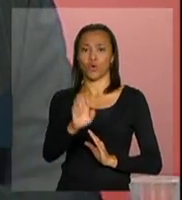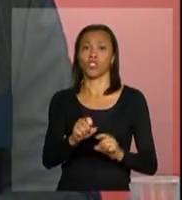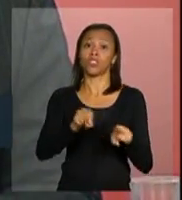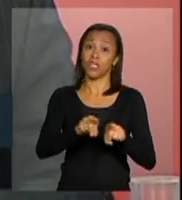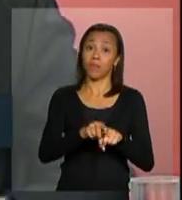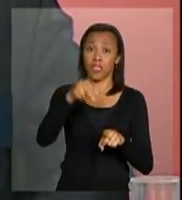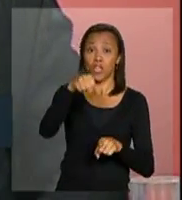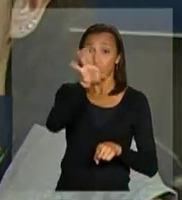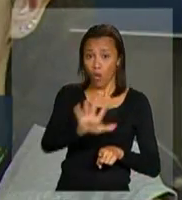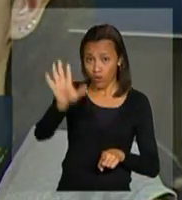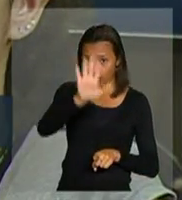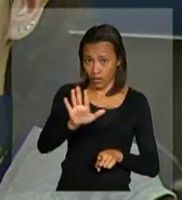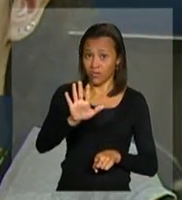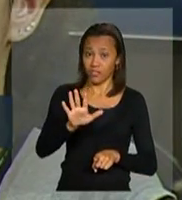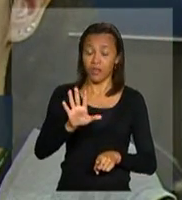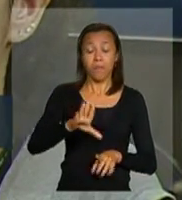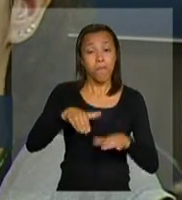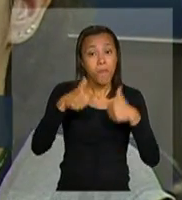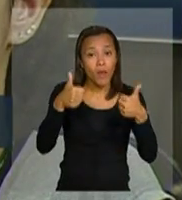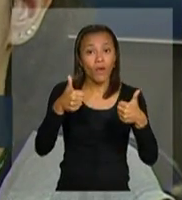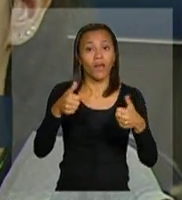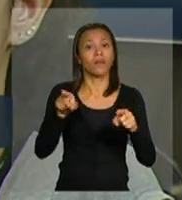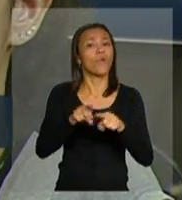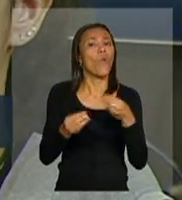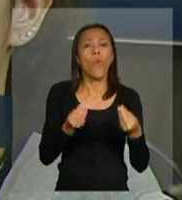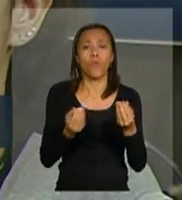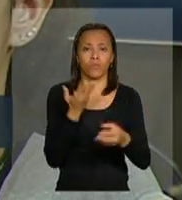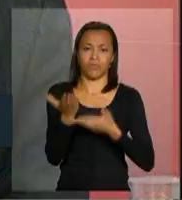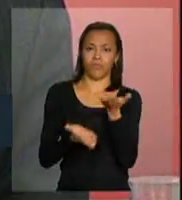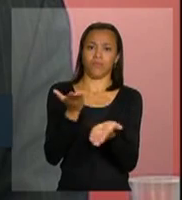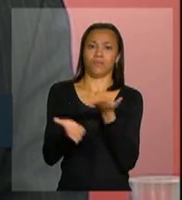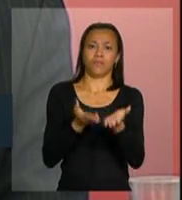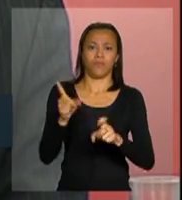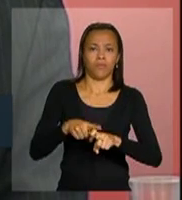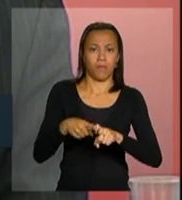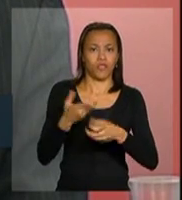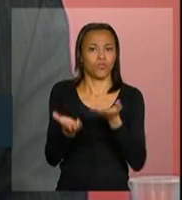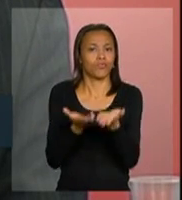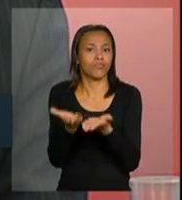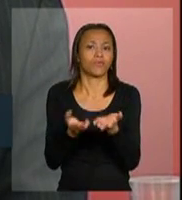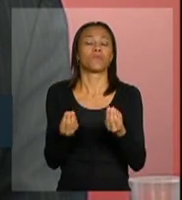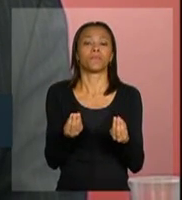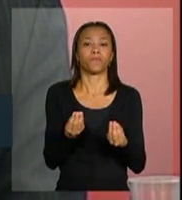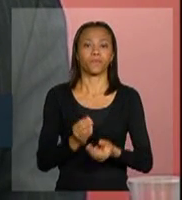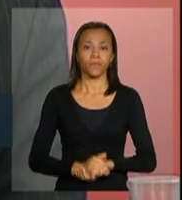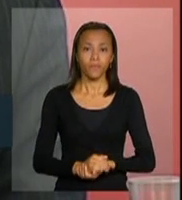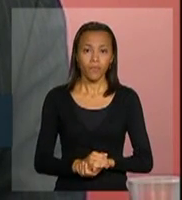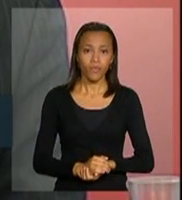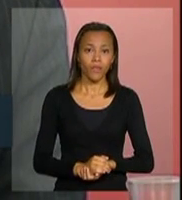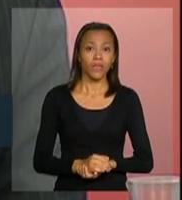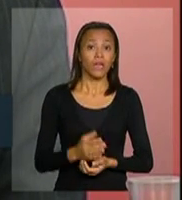essa região. O outro é melhorarmos a qualidade do tratamento. Então, é lógico que